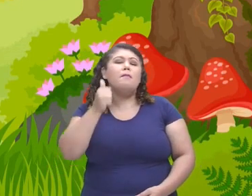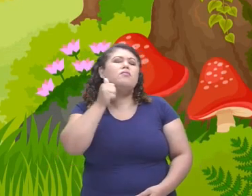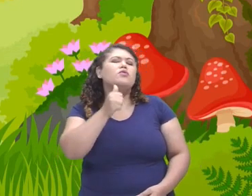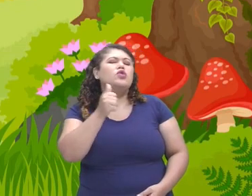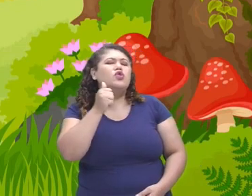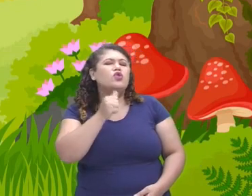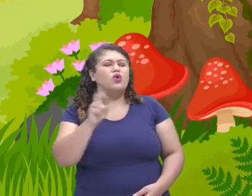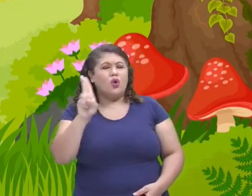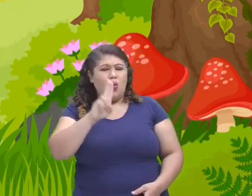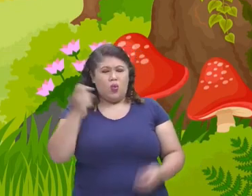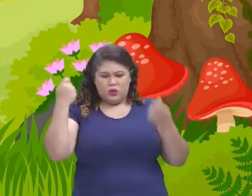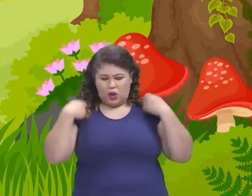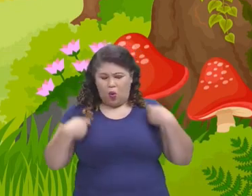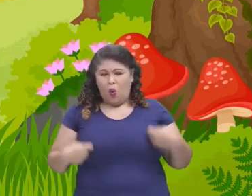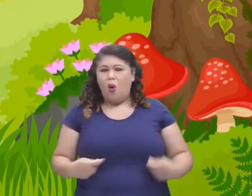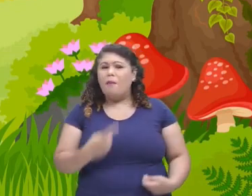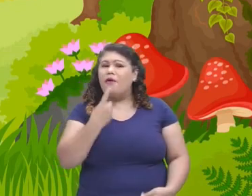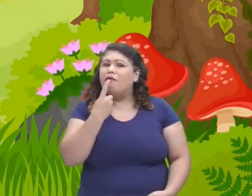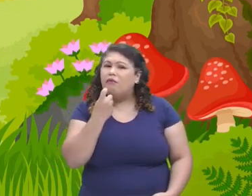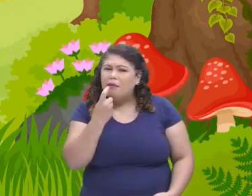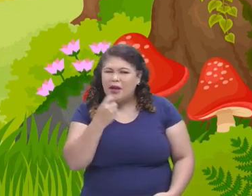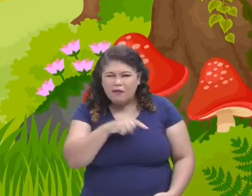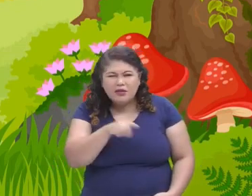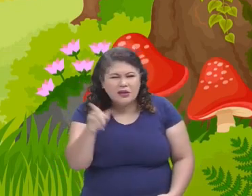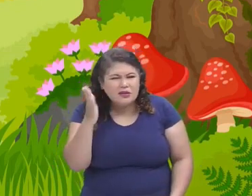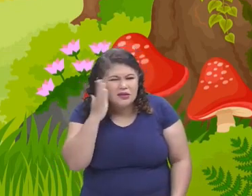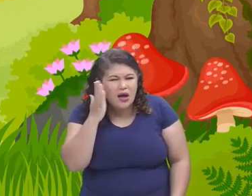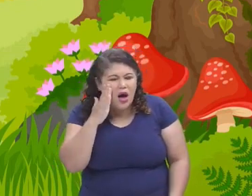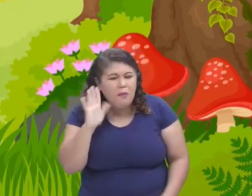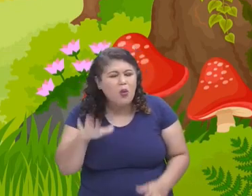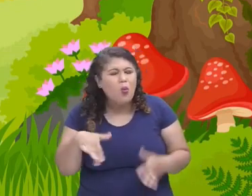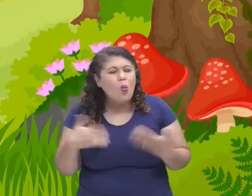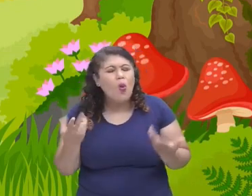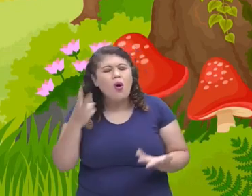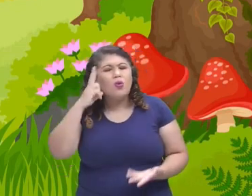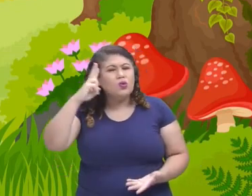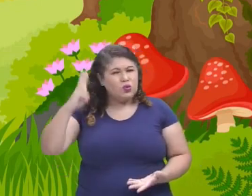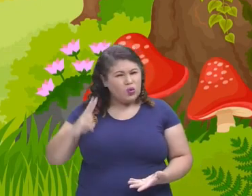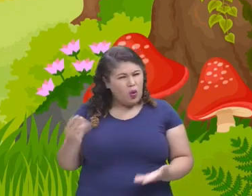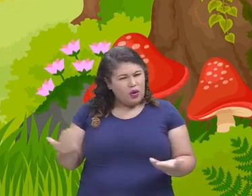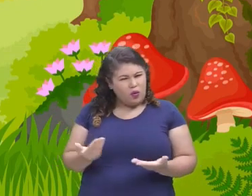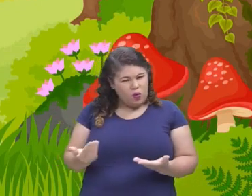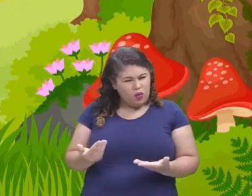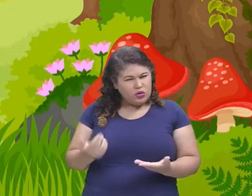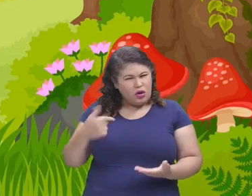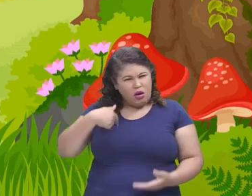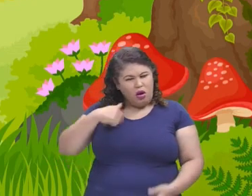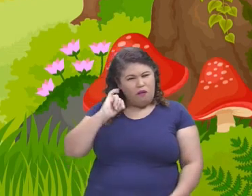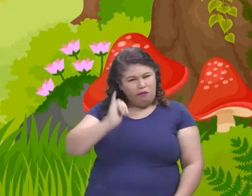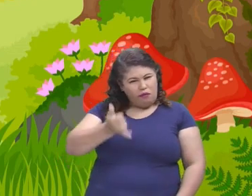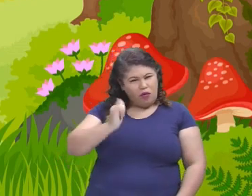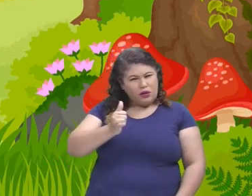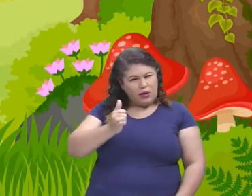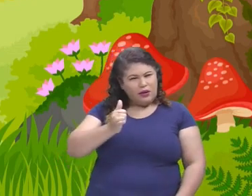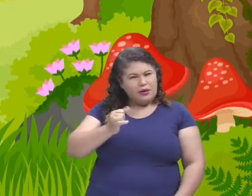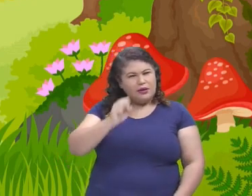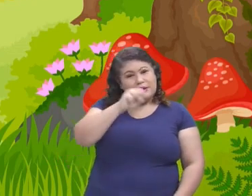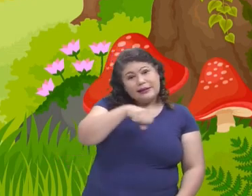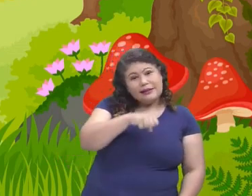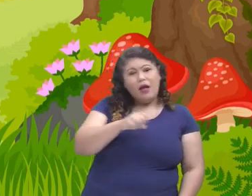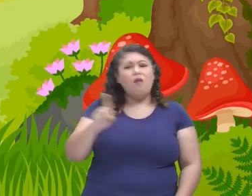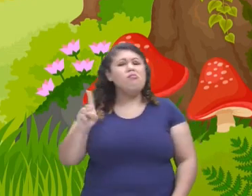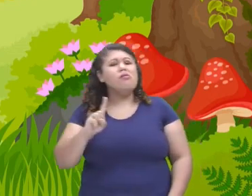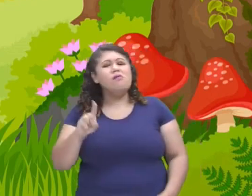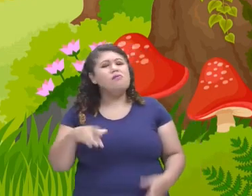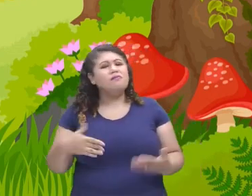vermelha. Você já descobriu aí da casa de vocês qual vai ser a nossa historinha de hoje? Sim ou não? Crianças, mas